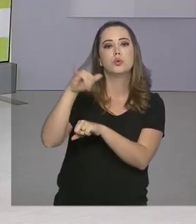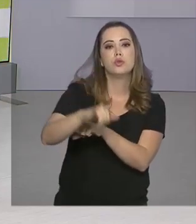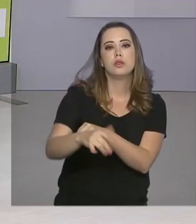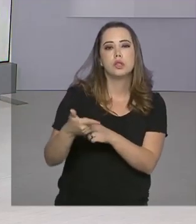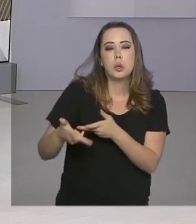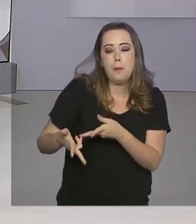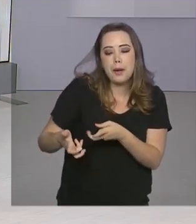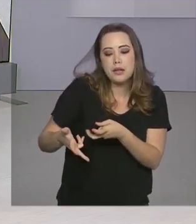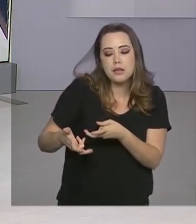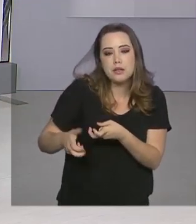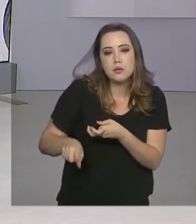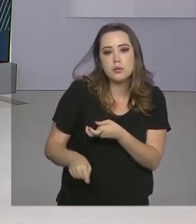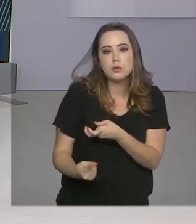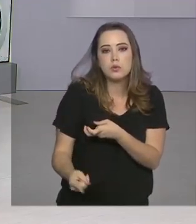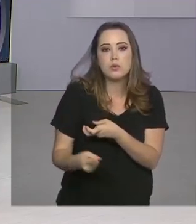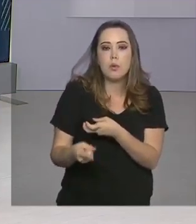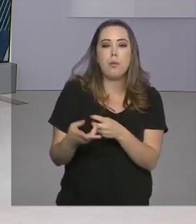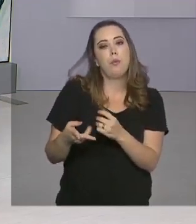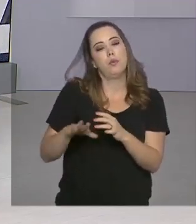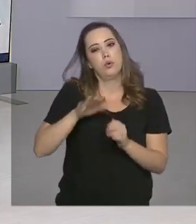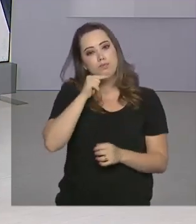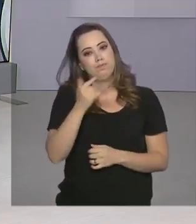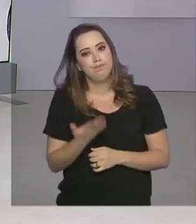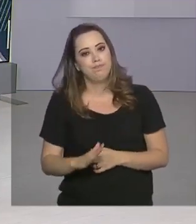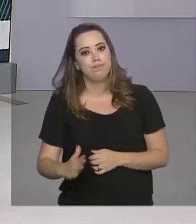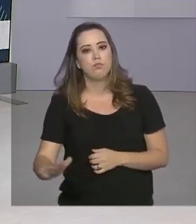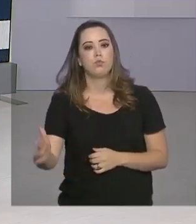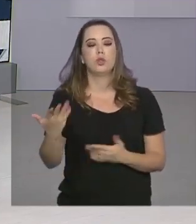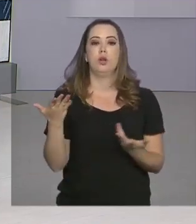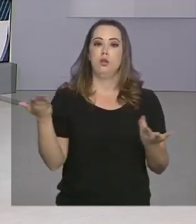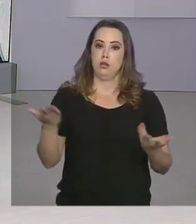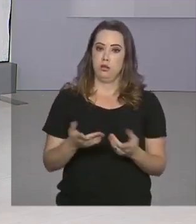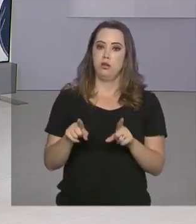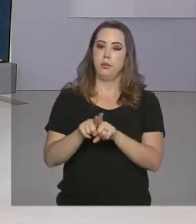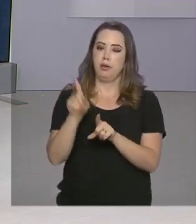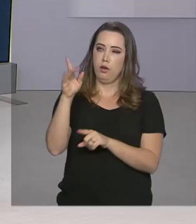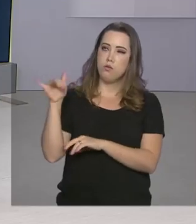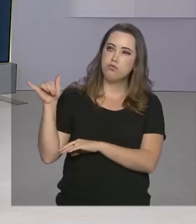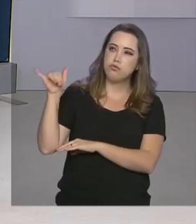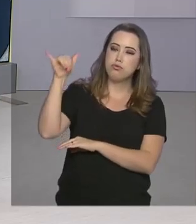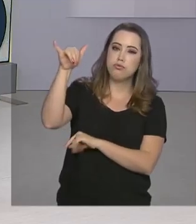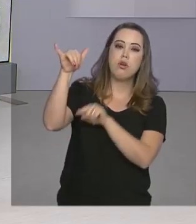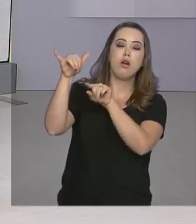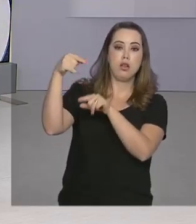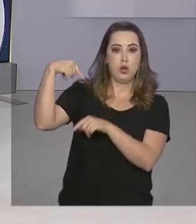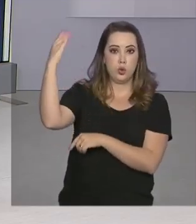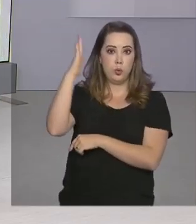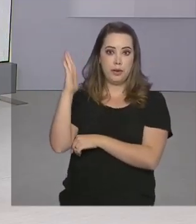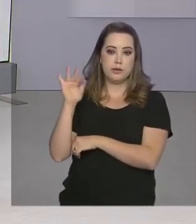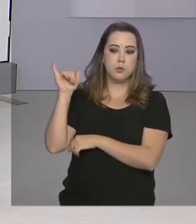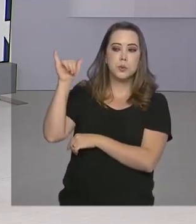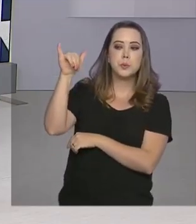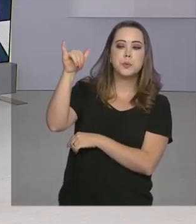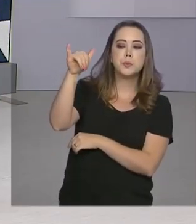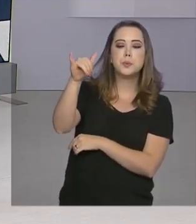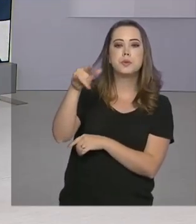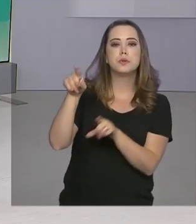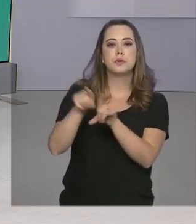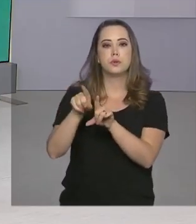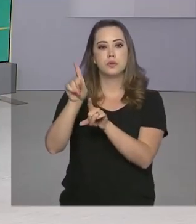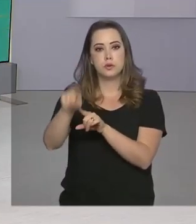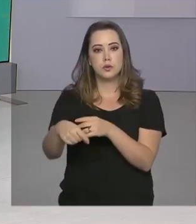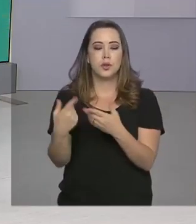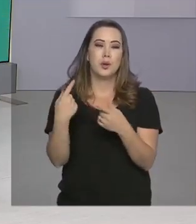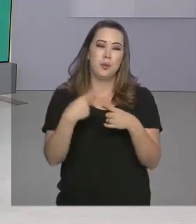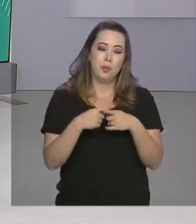no fundo do mar desde a madrugada de hoje. O Brasil também ajuda com uma aeronave da Força Aérea Brasileira. O avião chileno